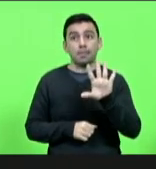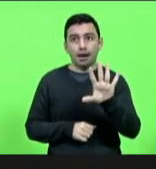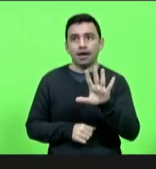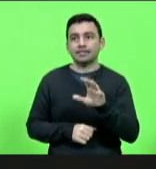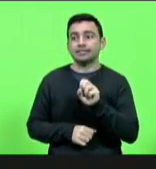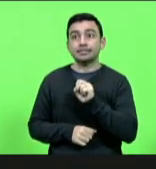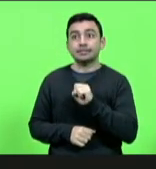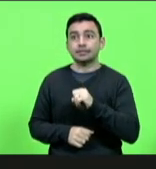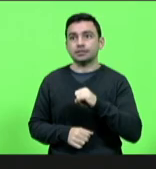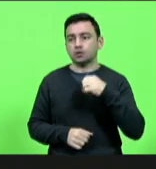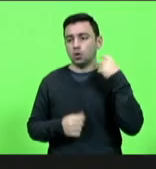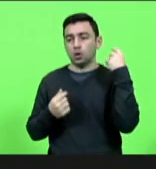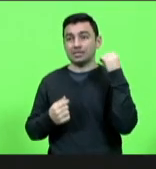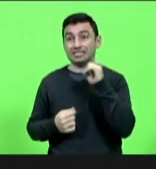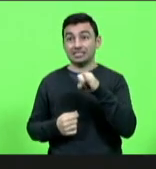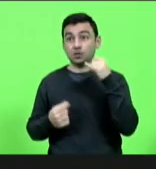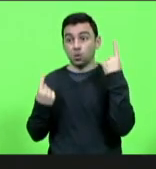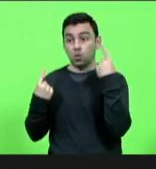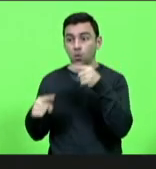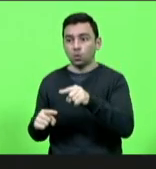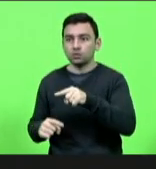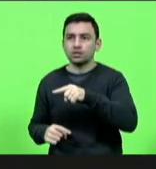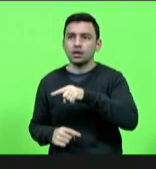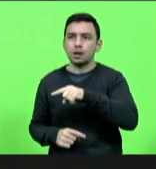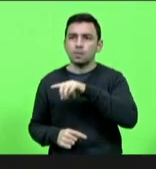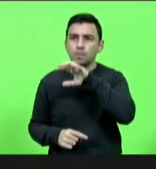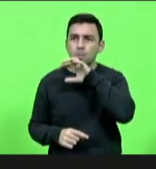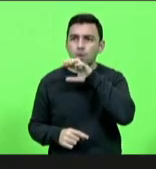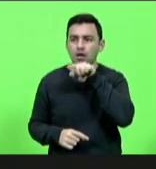simplesmente multado e ia ser chamado de cultura ainda